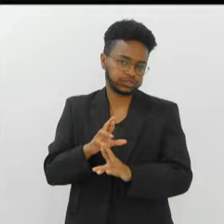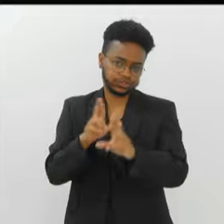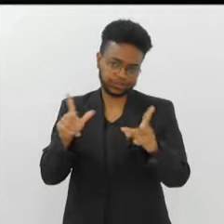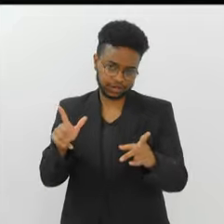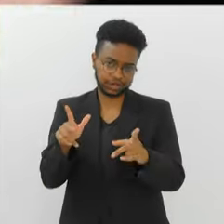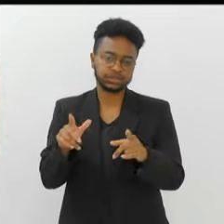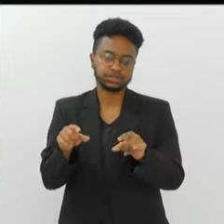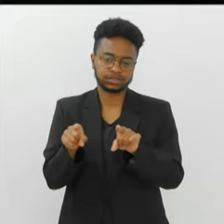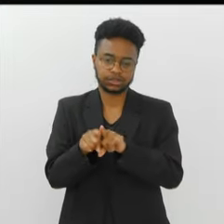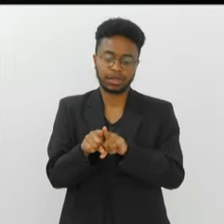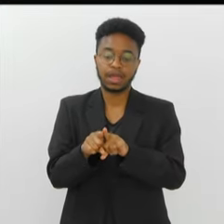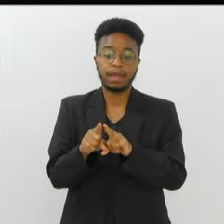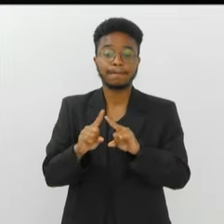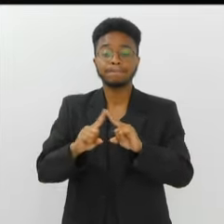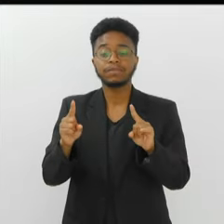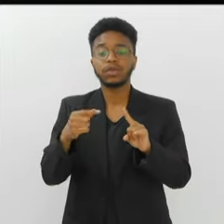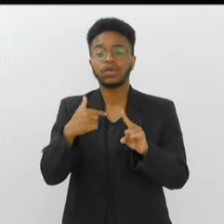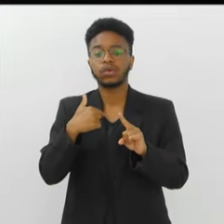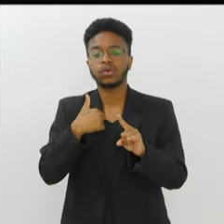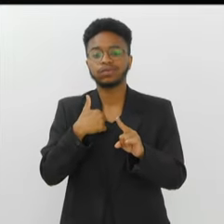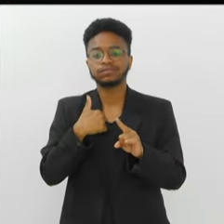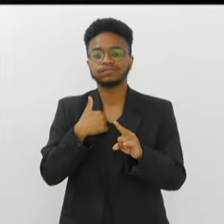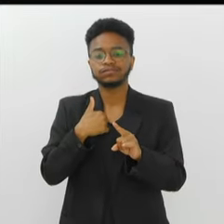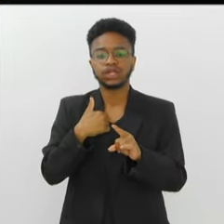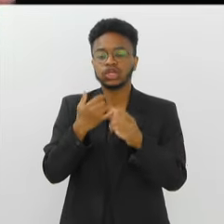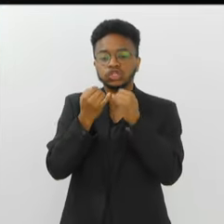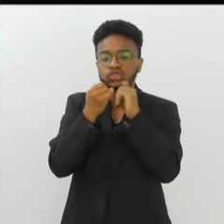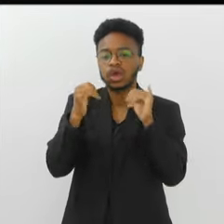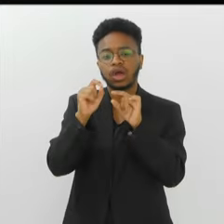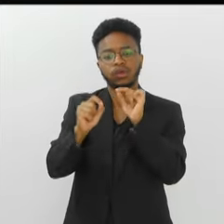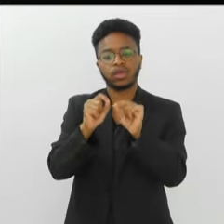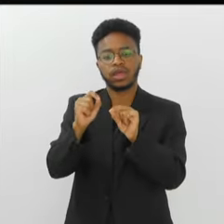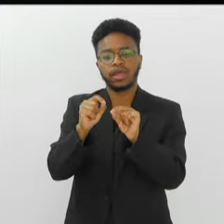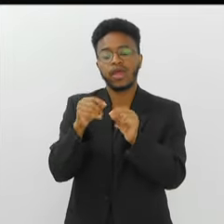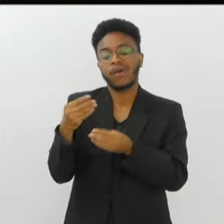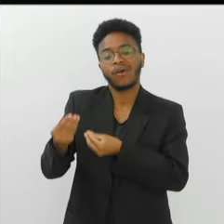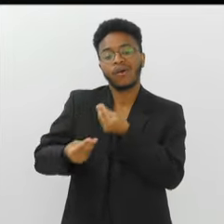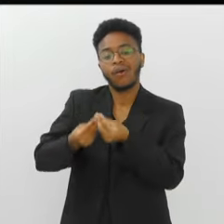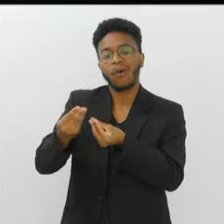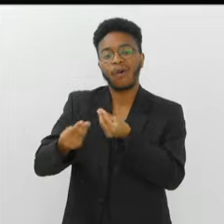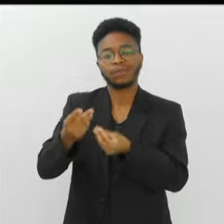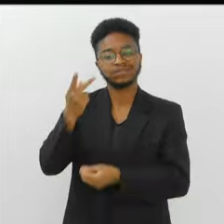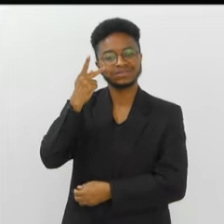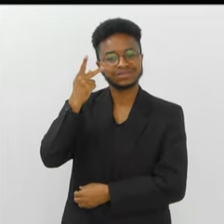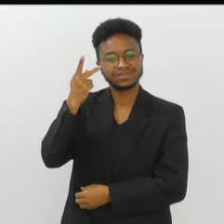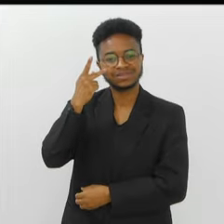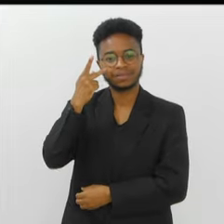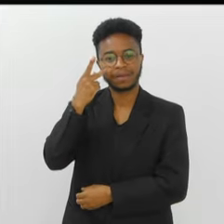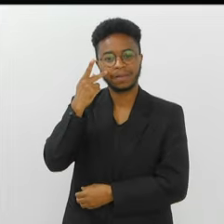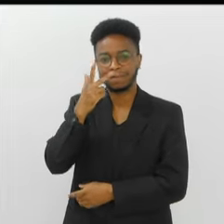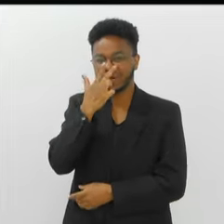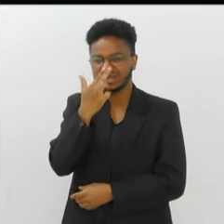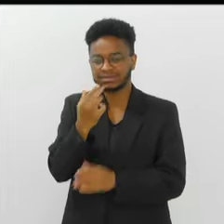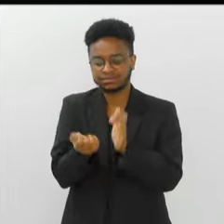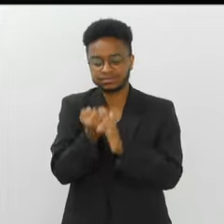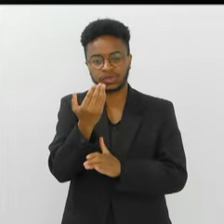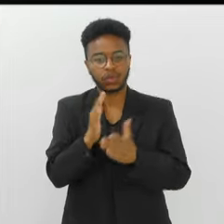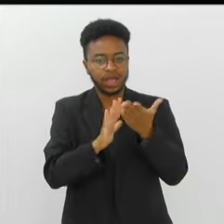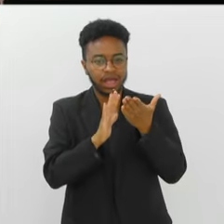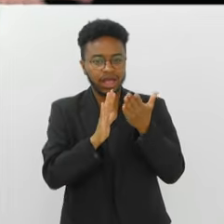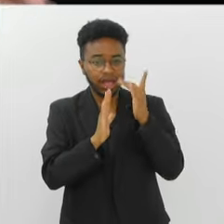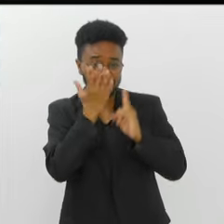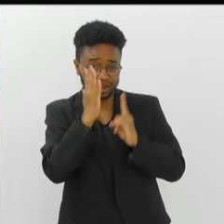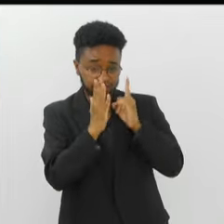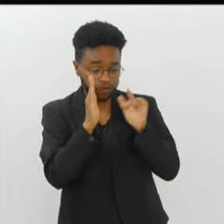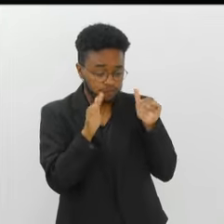Rio, que tem uma outra amplitude, e é impressionante que hoje, estando na Mangueira, eu percebo o quanto São Paulo faz